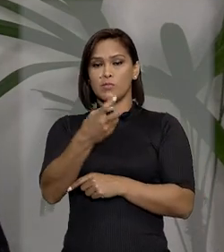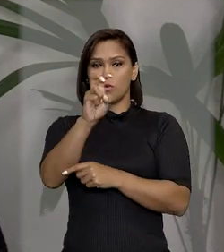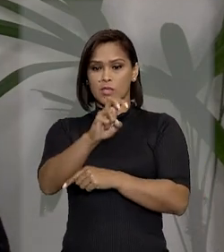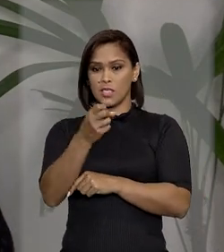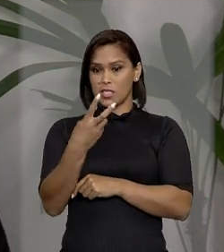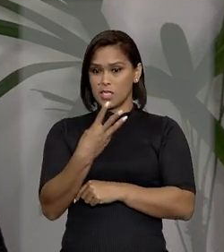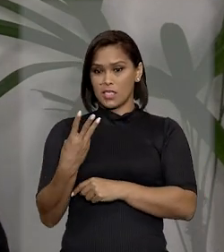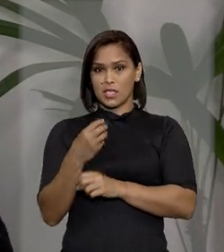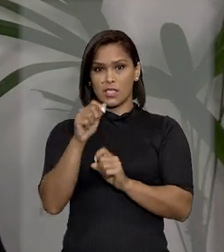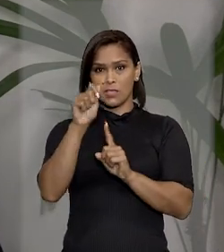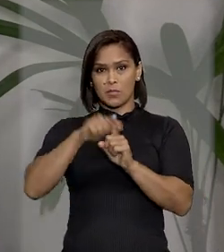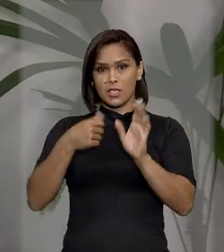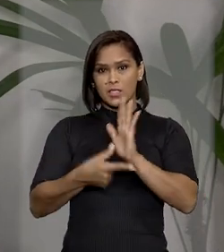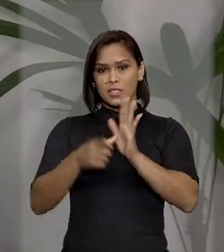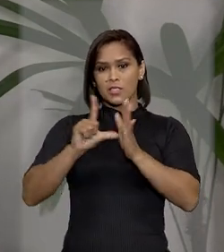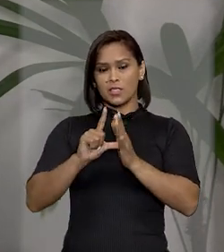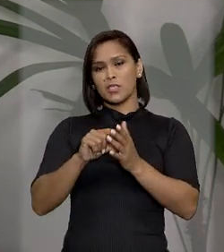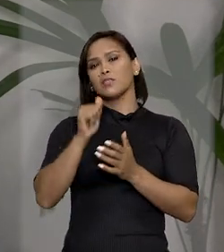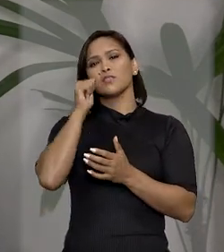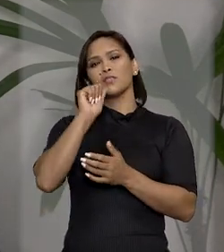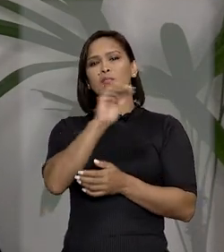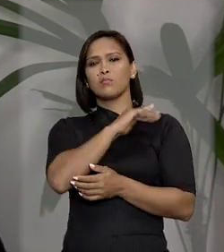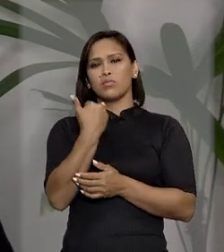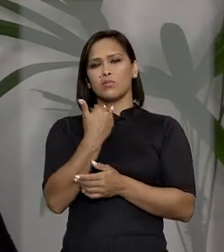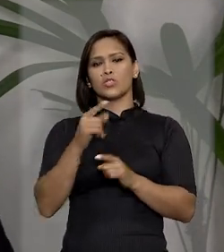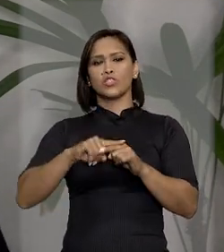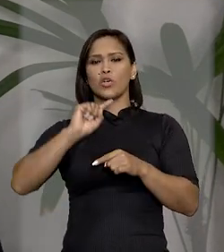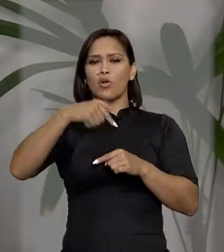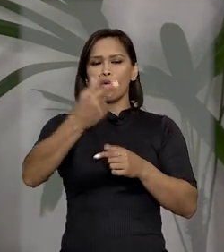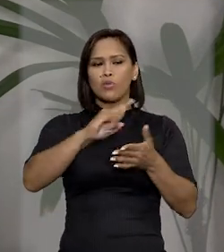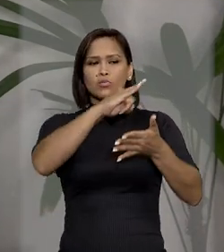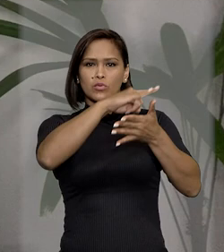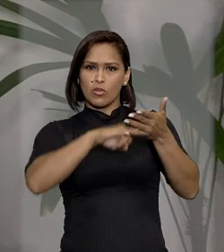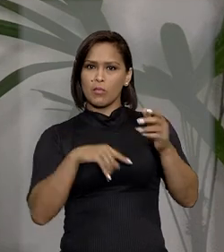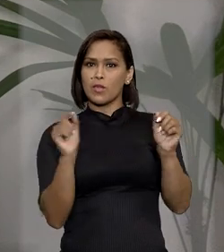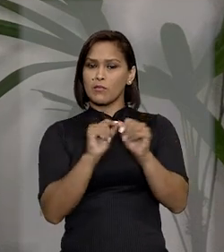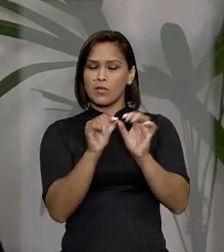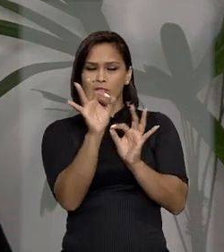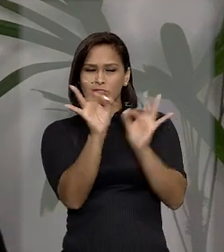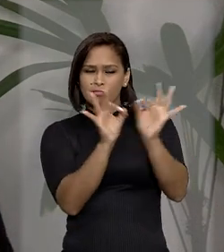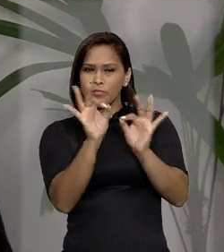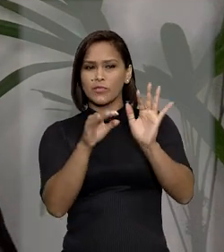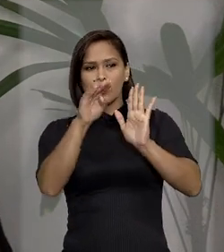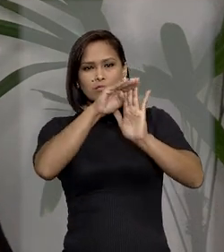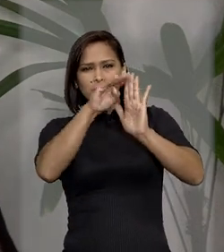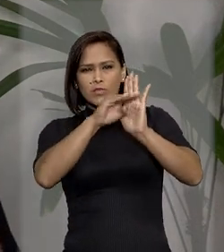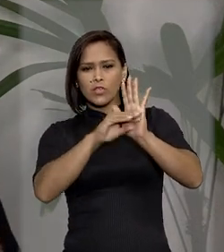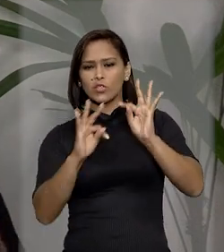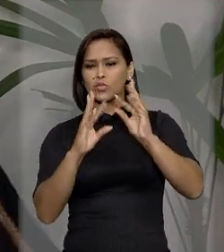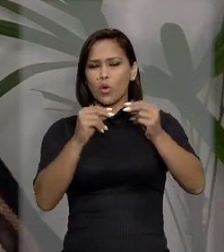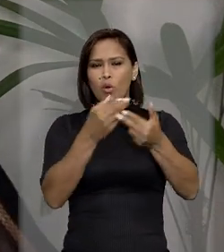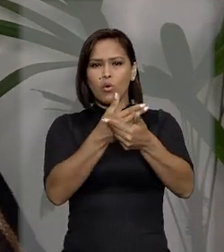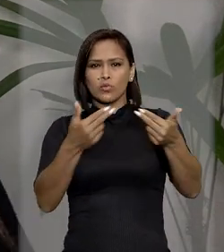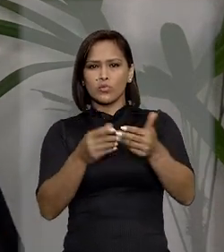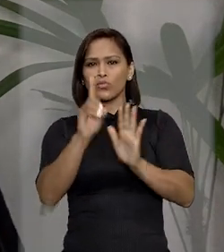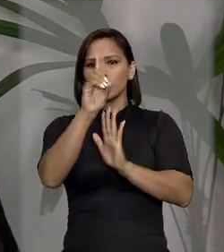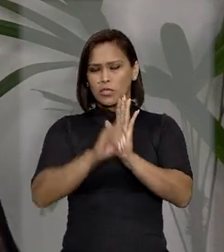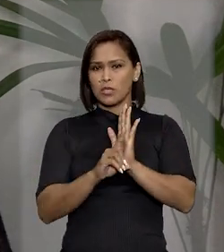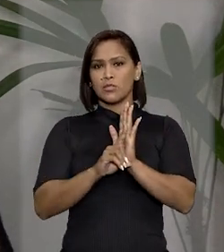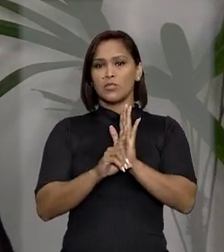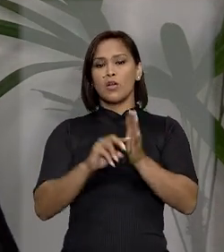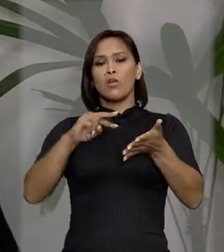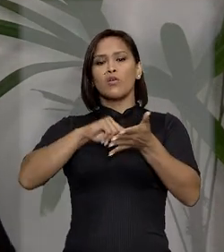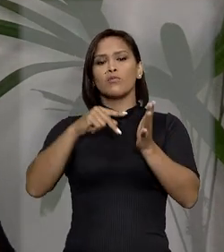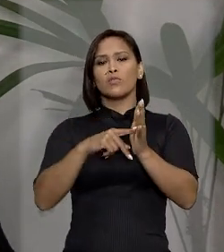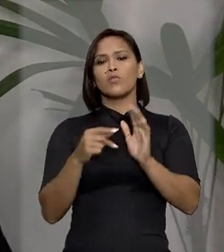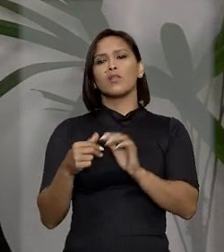2015, três meses antes do falecimento da companheira, outra escritura foi firmada. Nela, ficou definido que todos os bens e